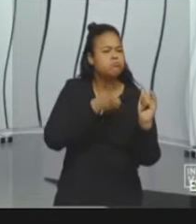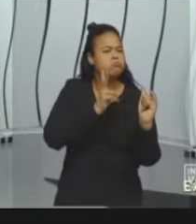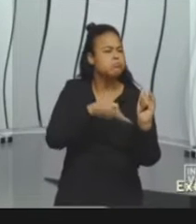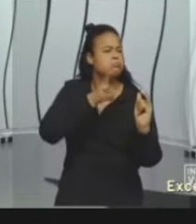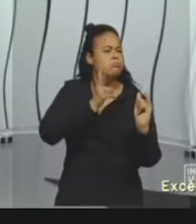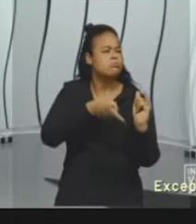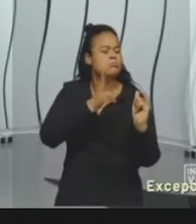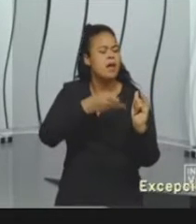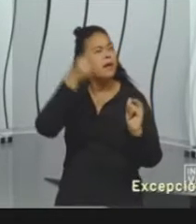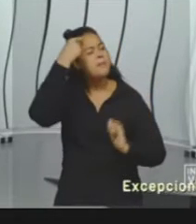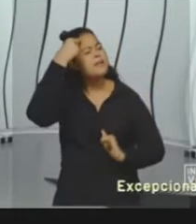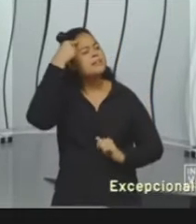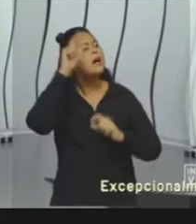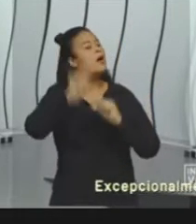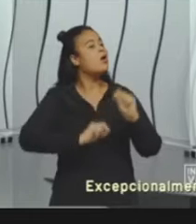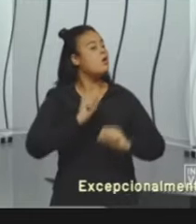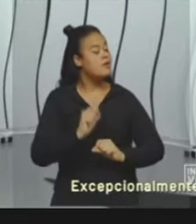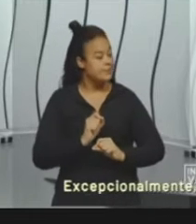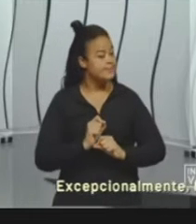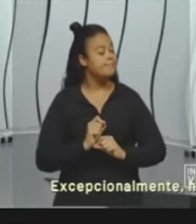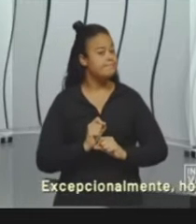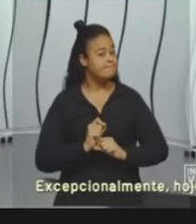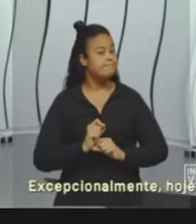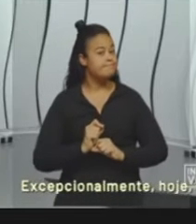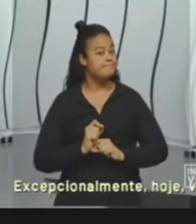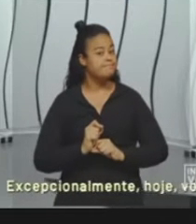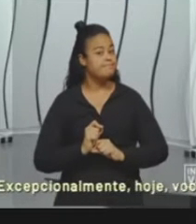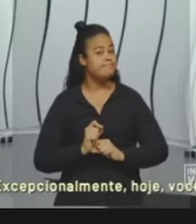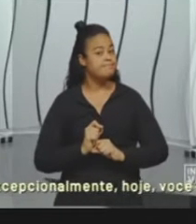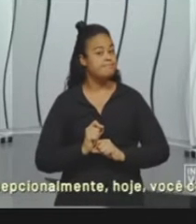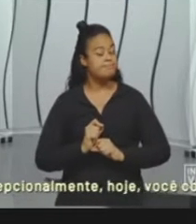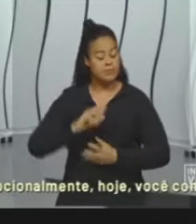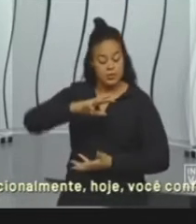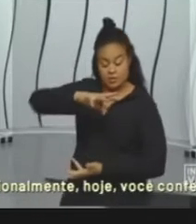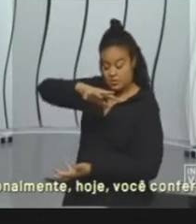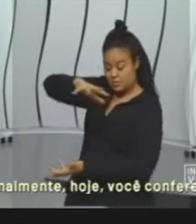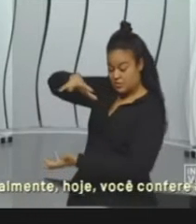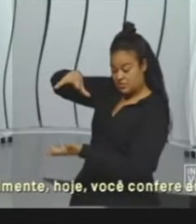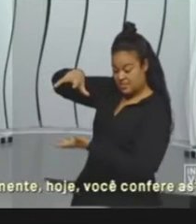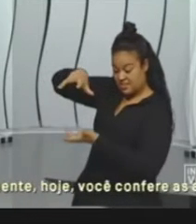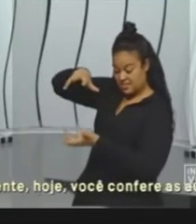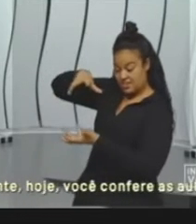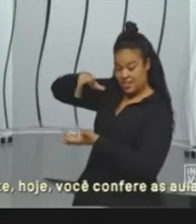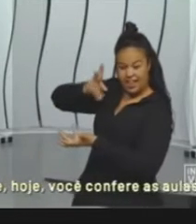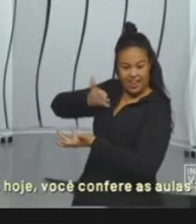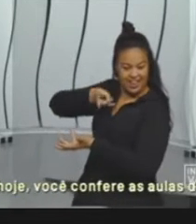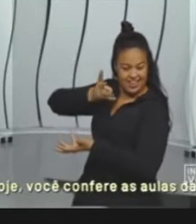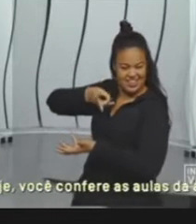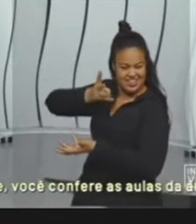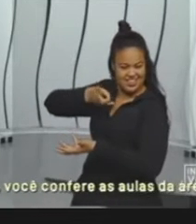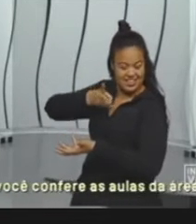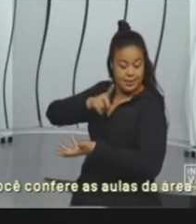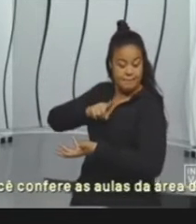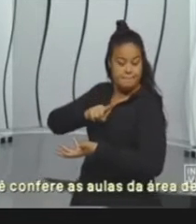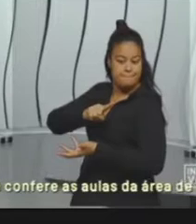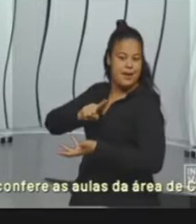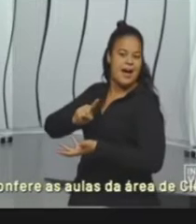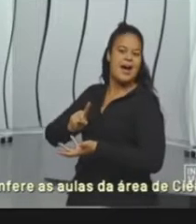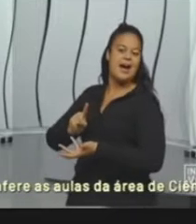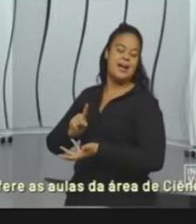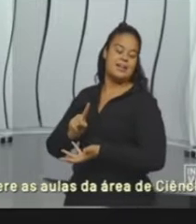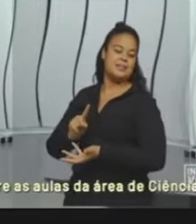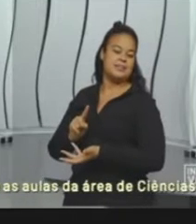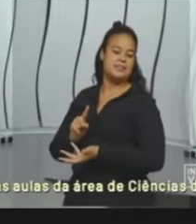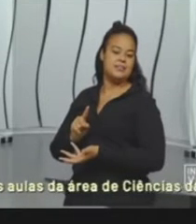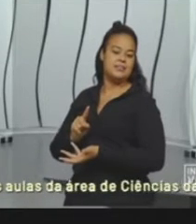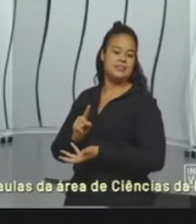que, do ponto de vista da existência do planeta Terra, seria inesgotável. Mas, do ponto de vista do